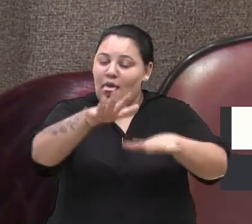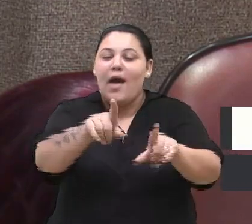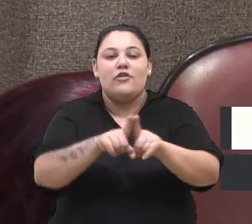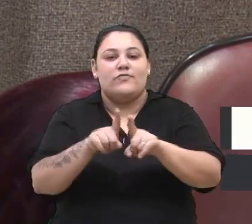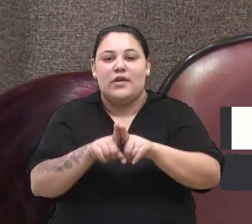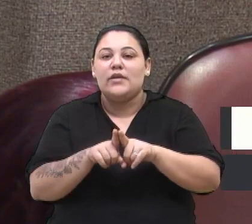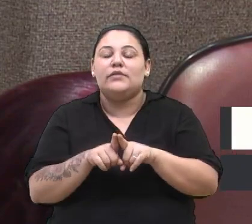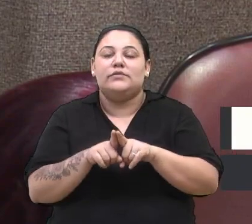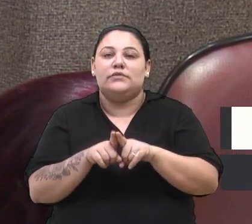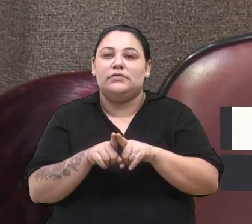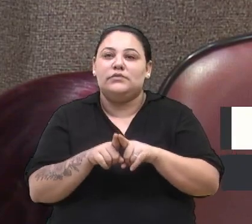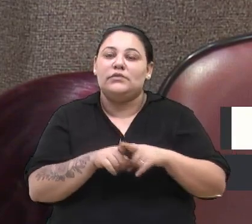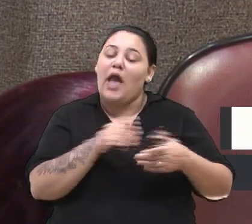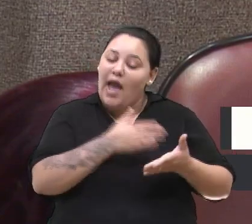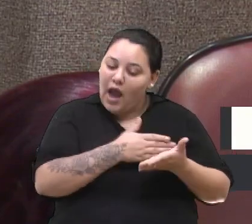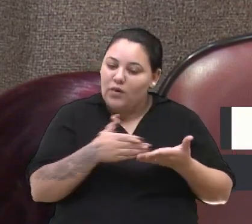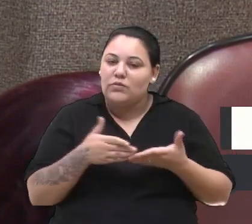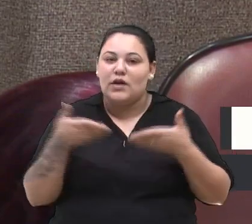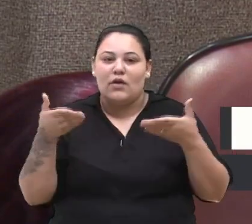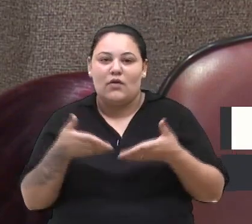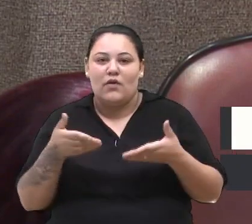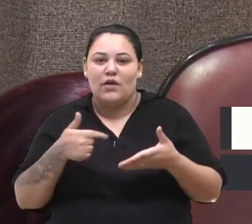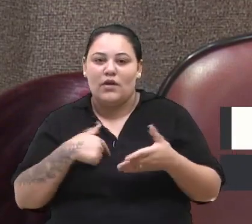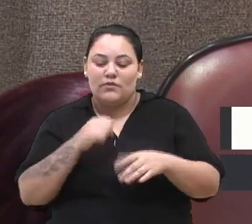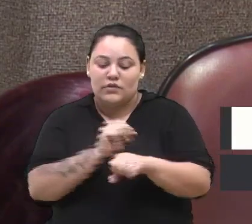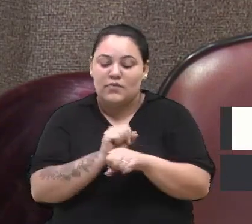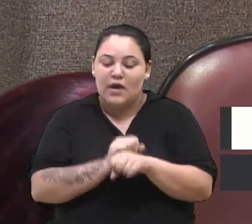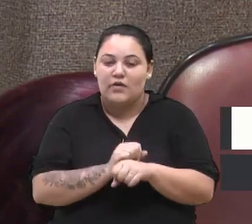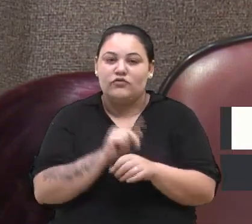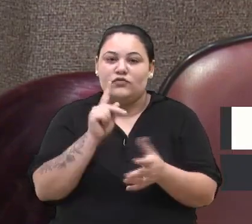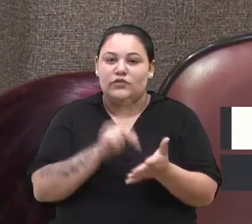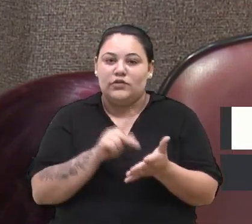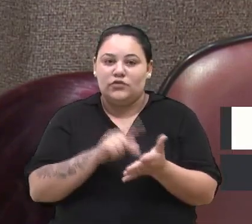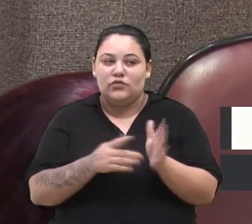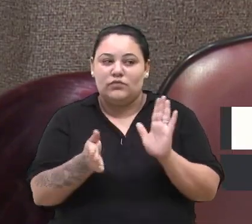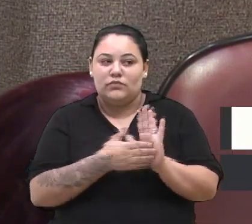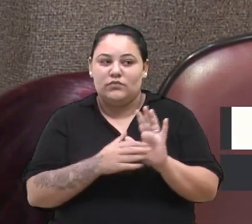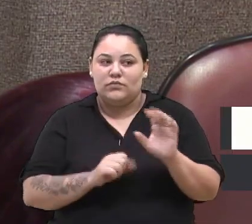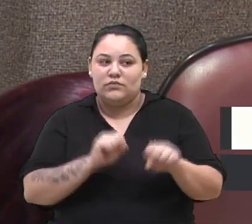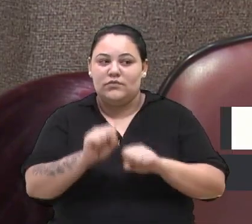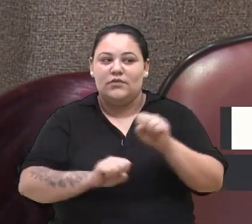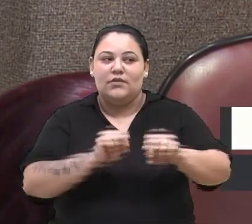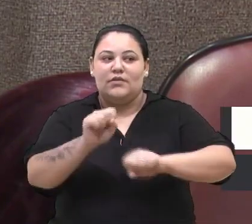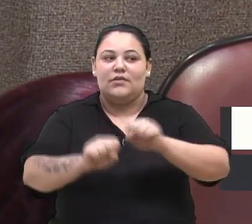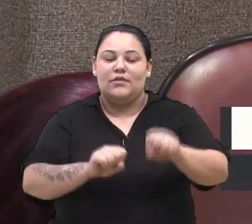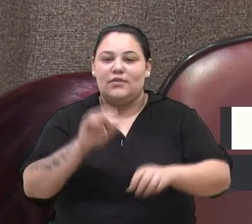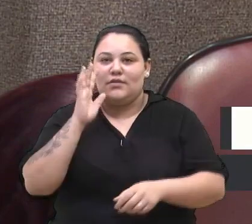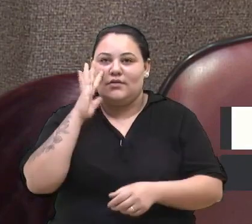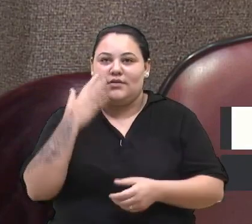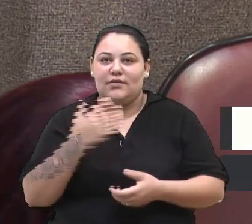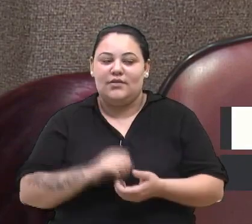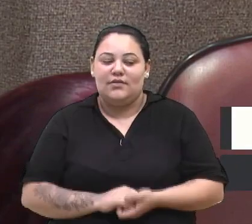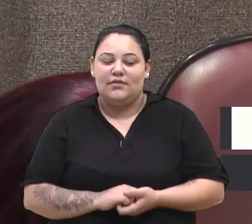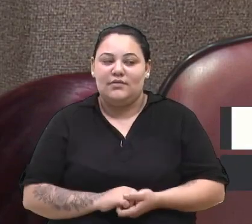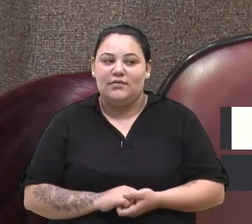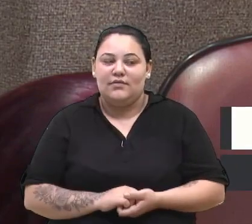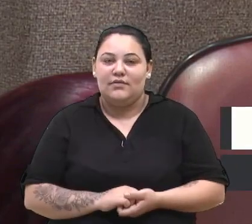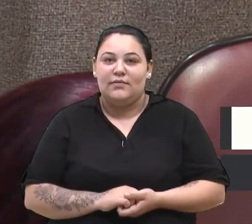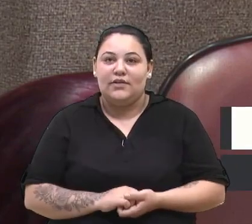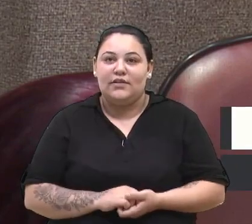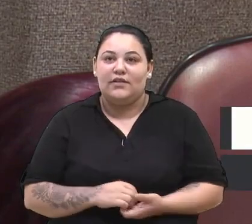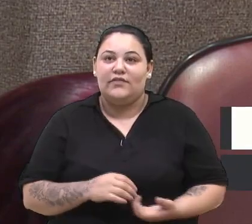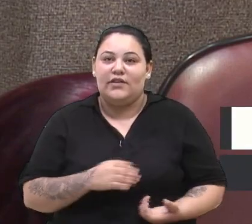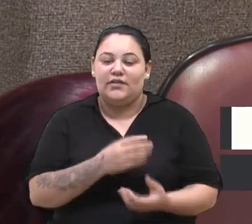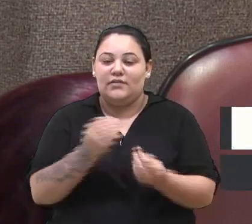agora eu espero sinceramente que o plano cicloviário aconteça. Nós estamos muito atrasados nisso, aliás, nós nem estamos